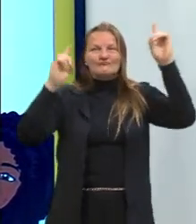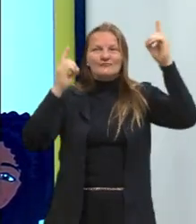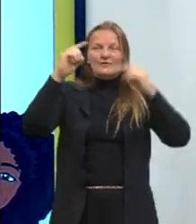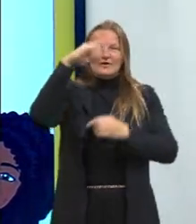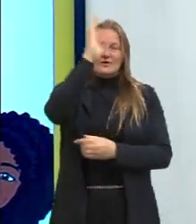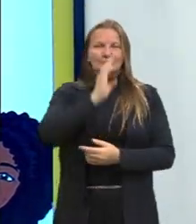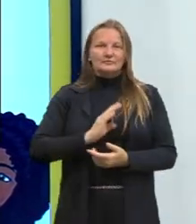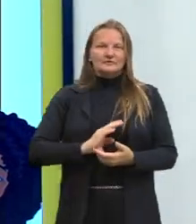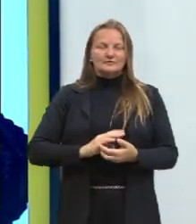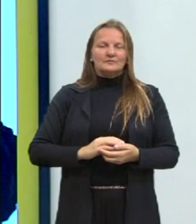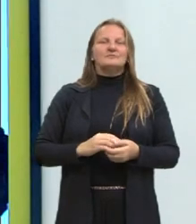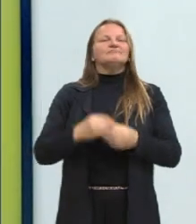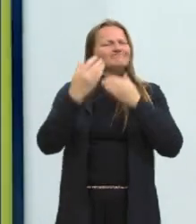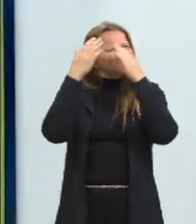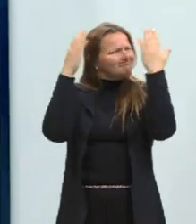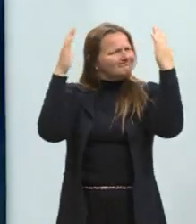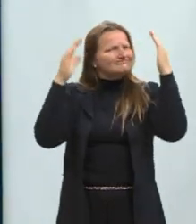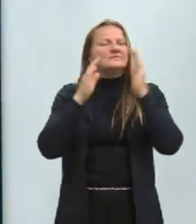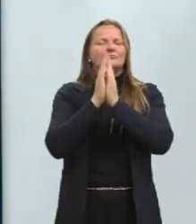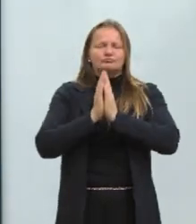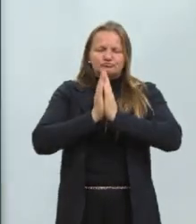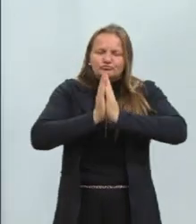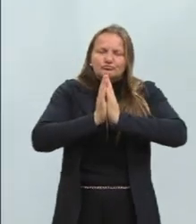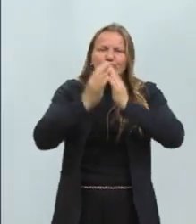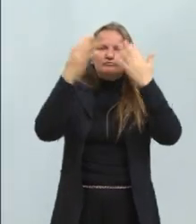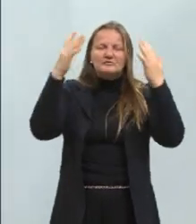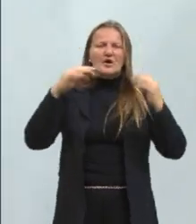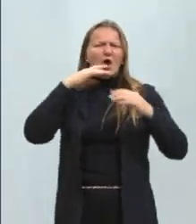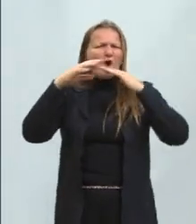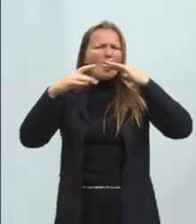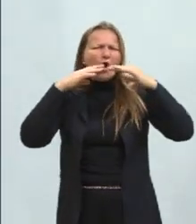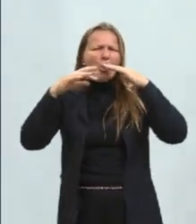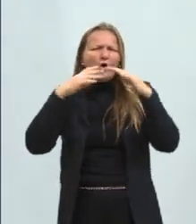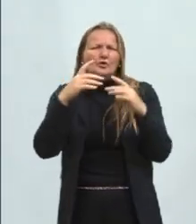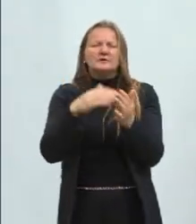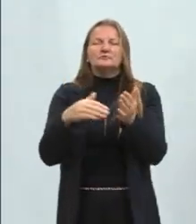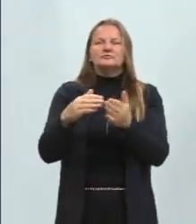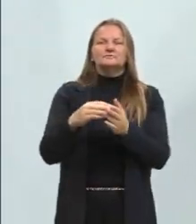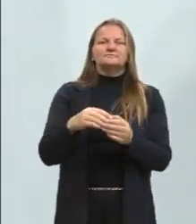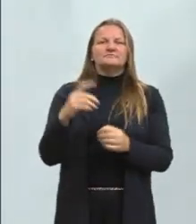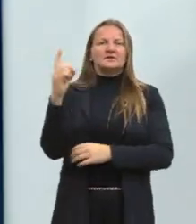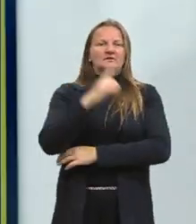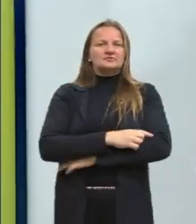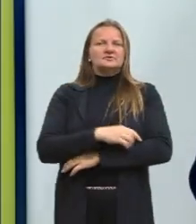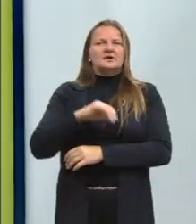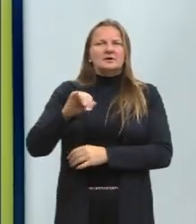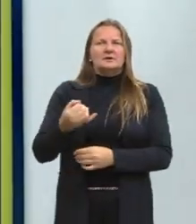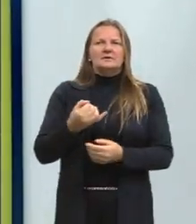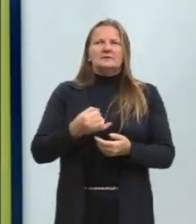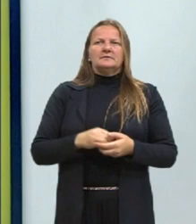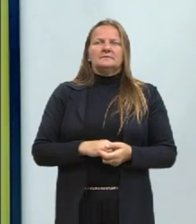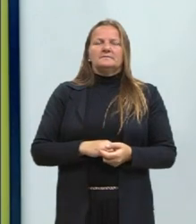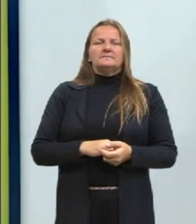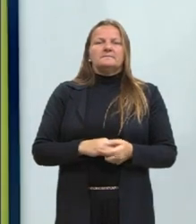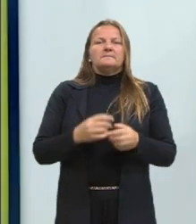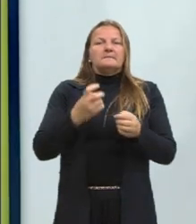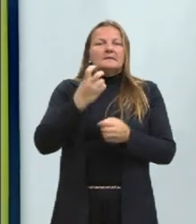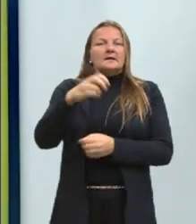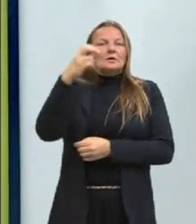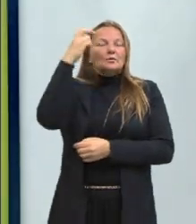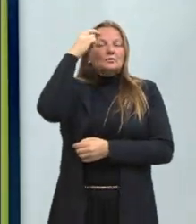Eles celebram a vida, é extremamente colorido. Esse dia provém da cultura